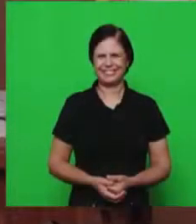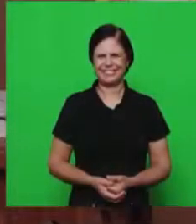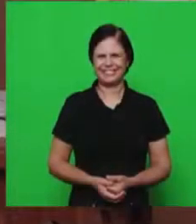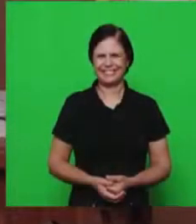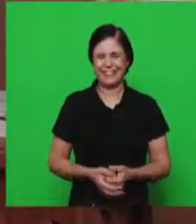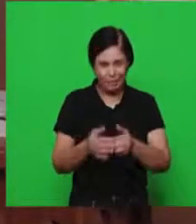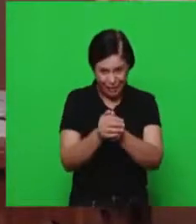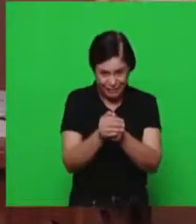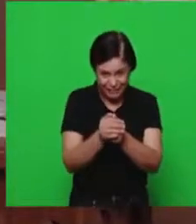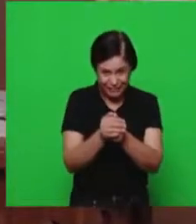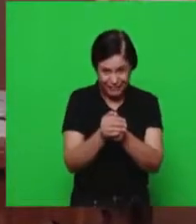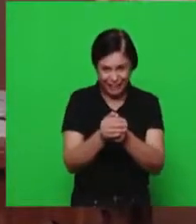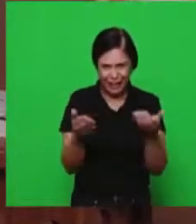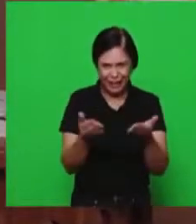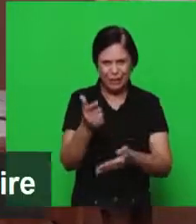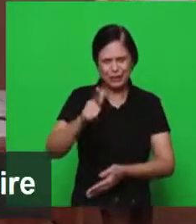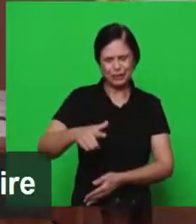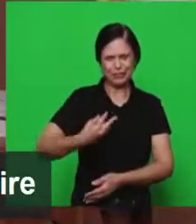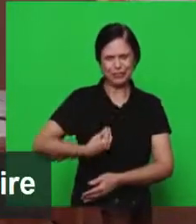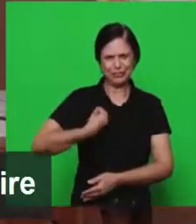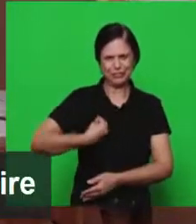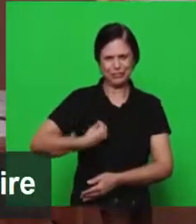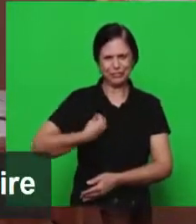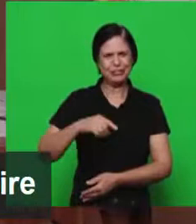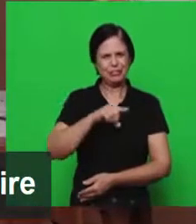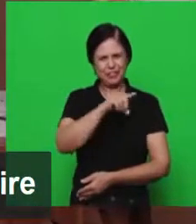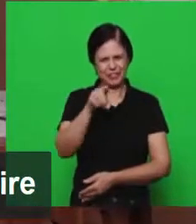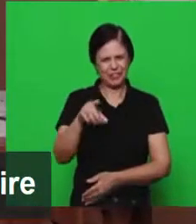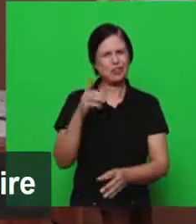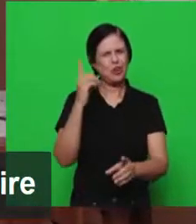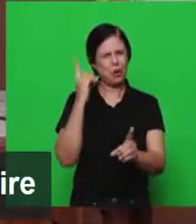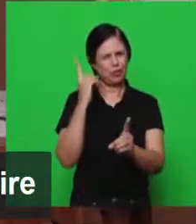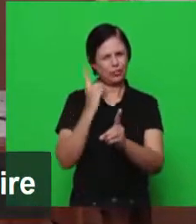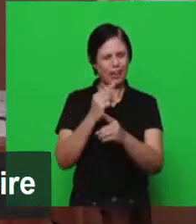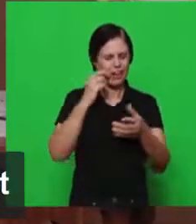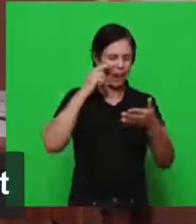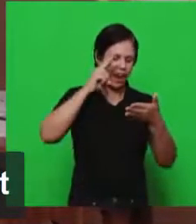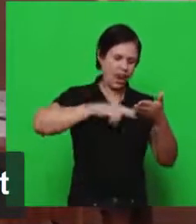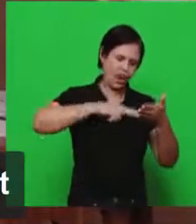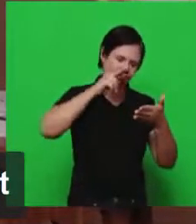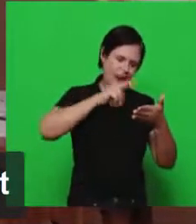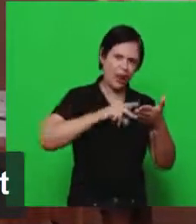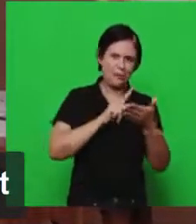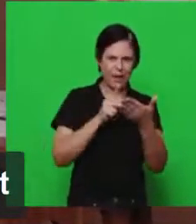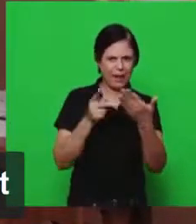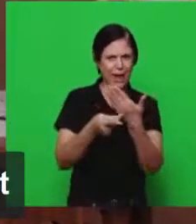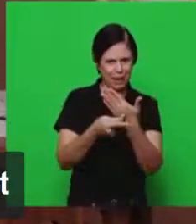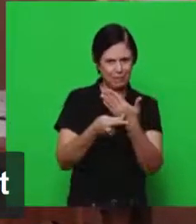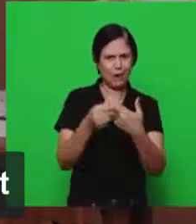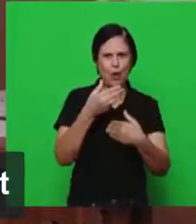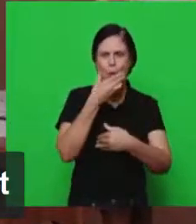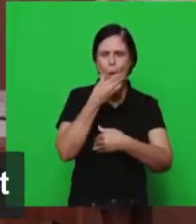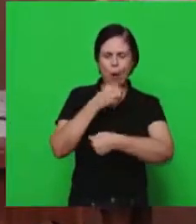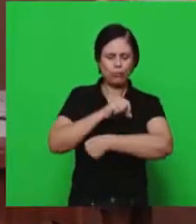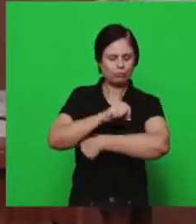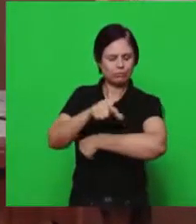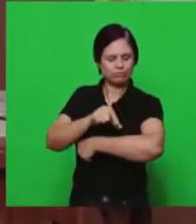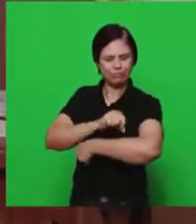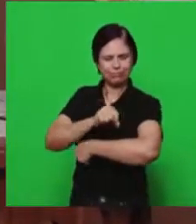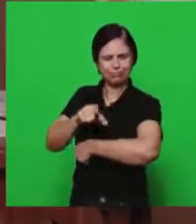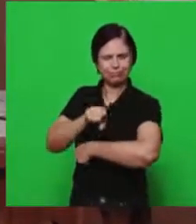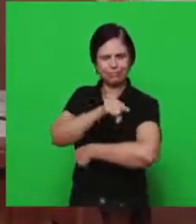amém irmãos estamos agora de volta os irmãos por certo tiveram que ler toda a parábola do semeador para descobrir